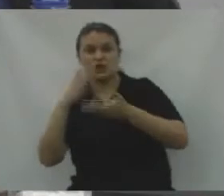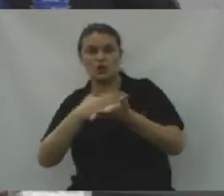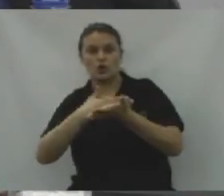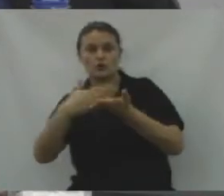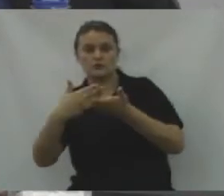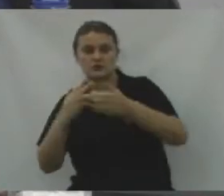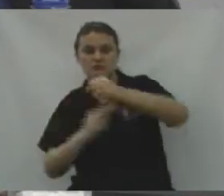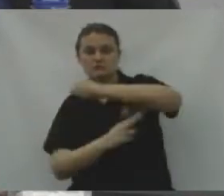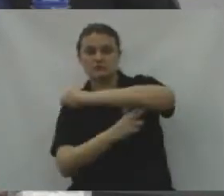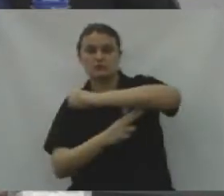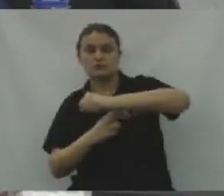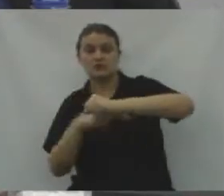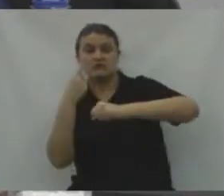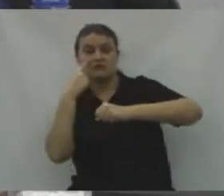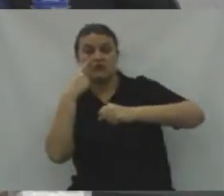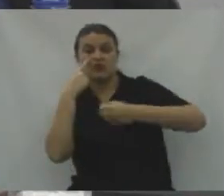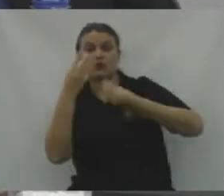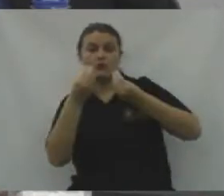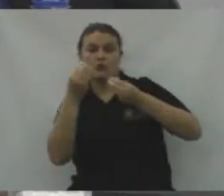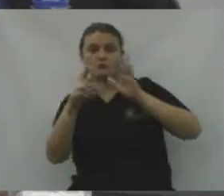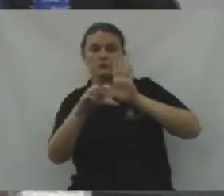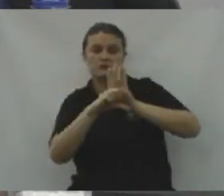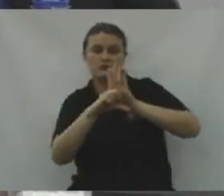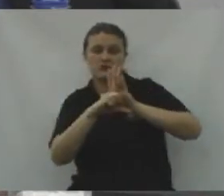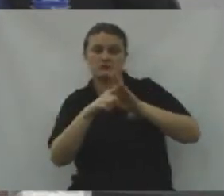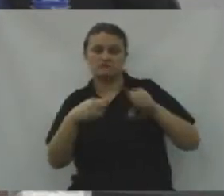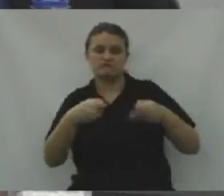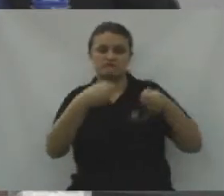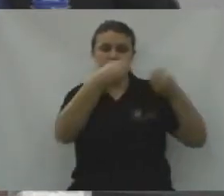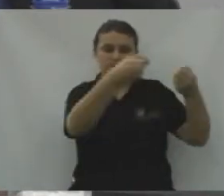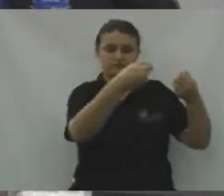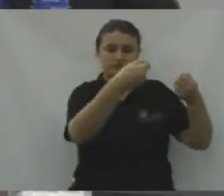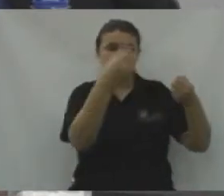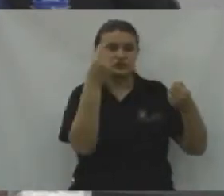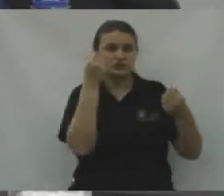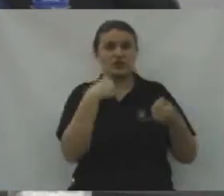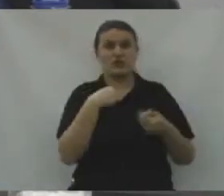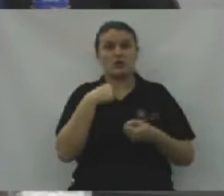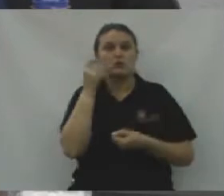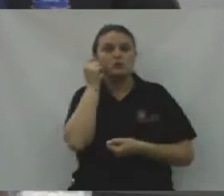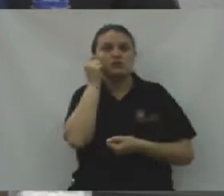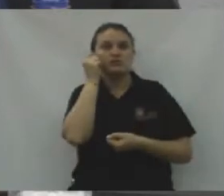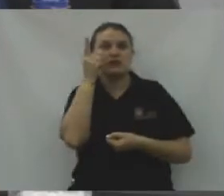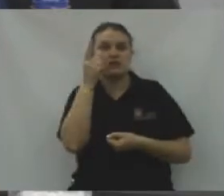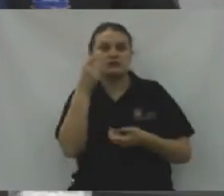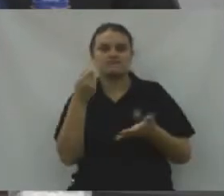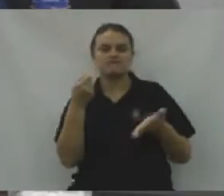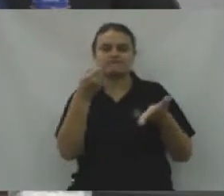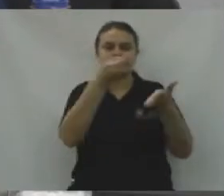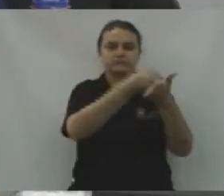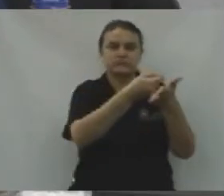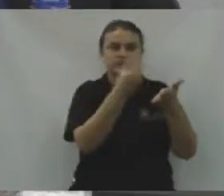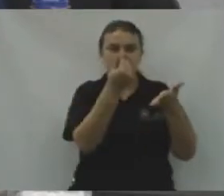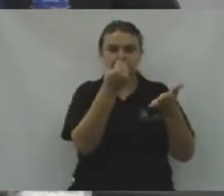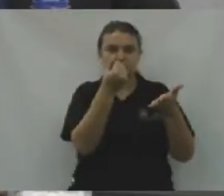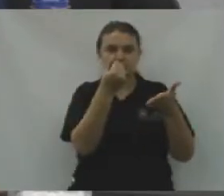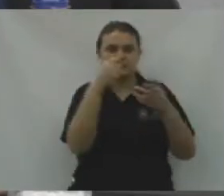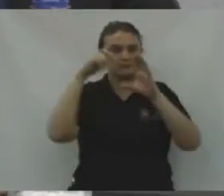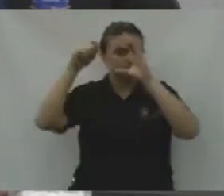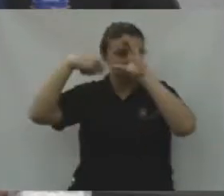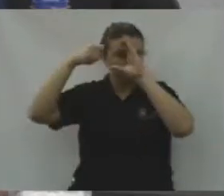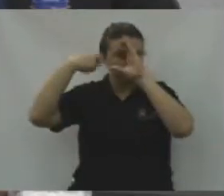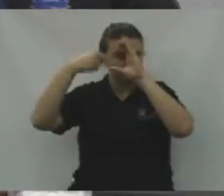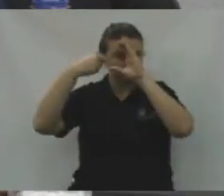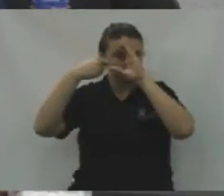presidente, vamos ver a parte legal de passar esse dinheiro, estou dando uma ideia, de passar esse dinheiro da Câmara, esse